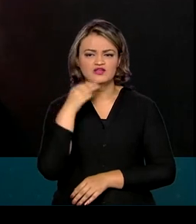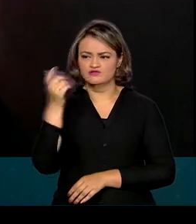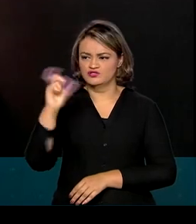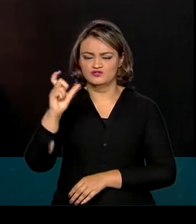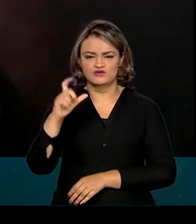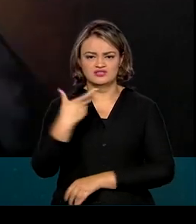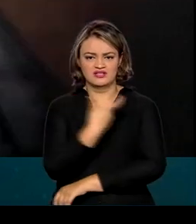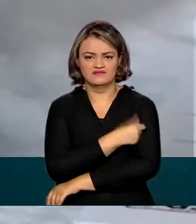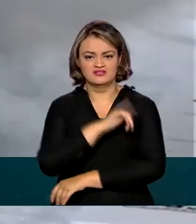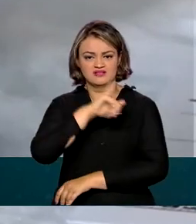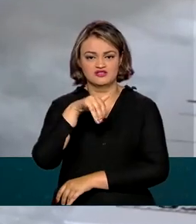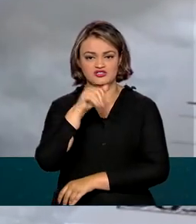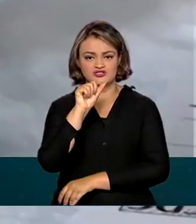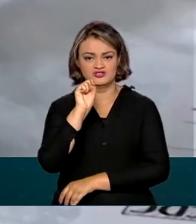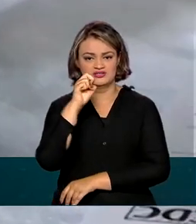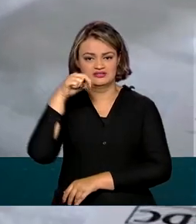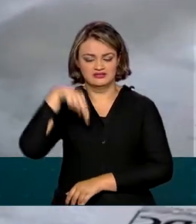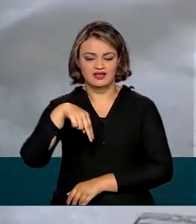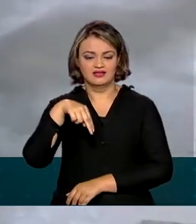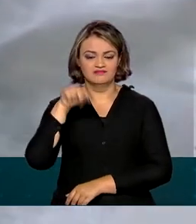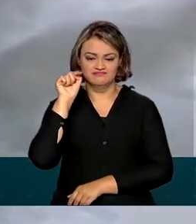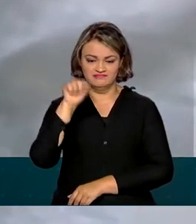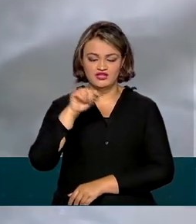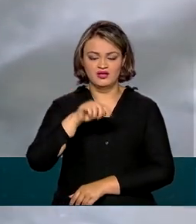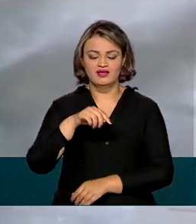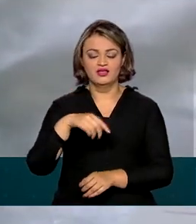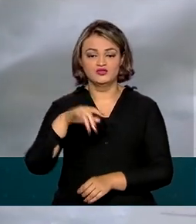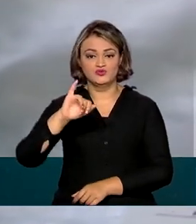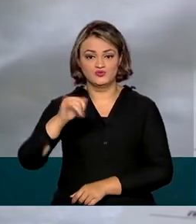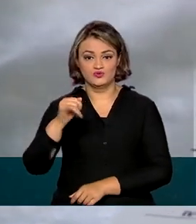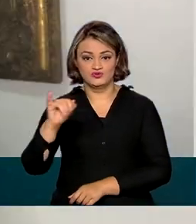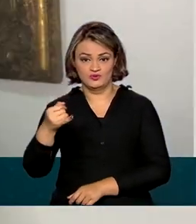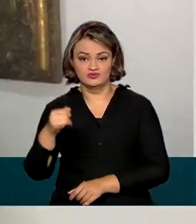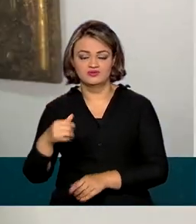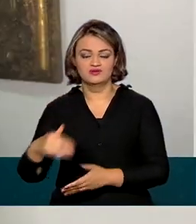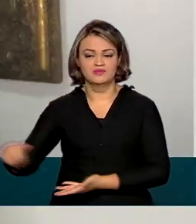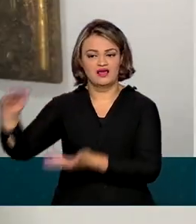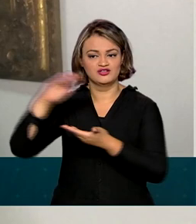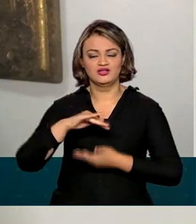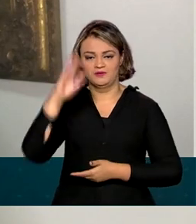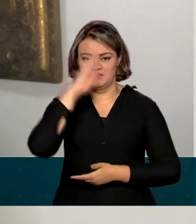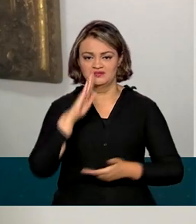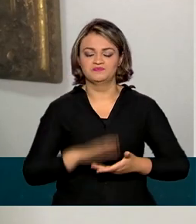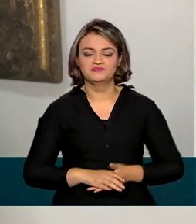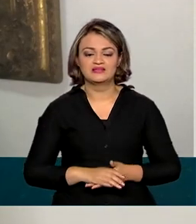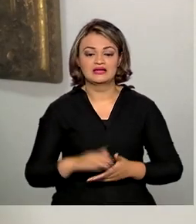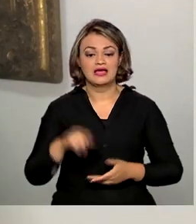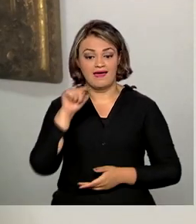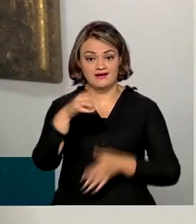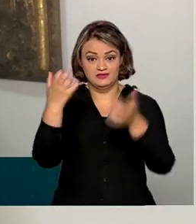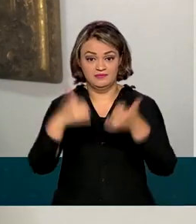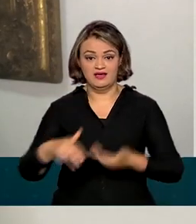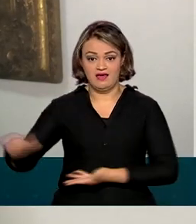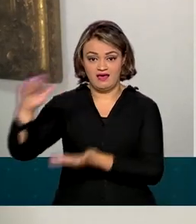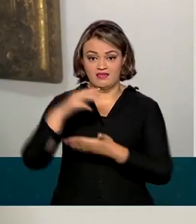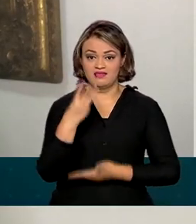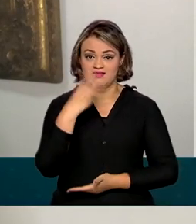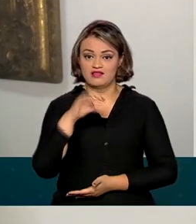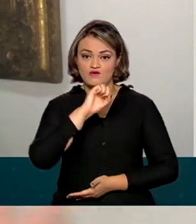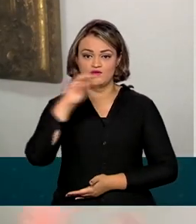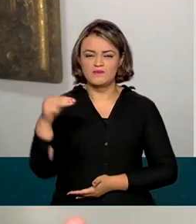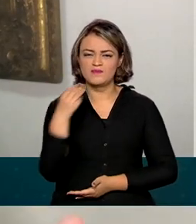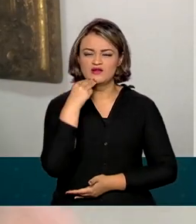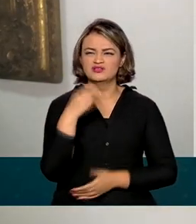da vacina da Janssen do laboratório Johnson & Johnson para o Brasil. A entrega de 38 milhões de doses que